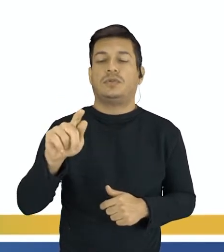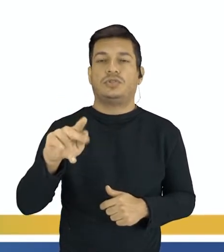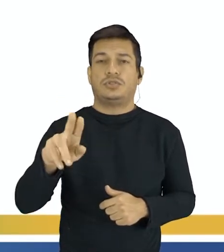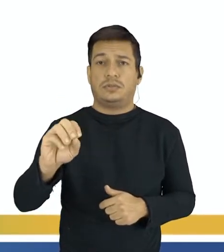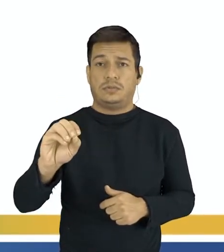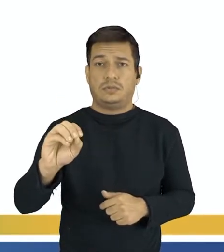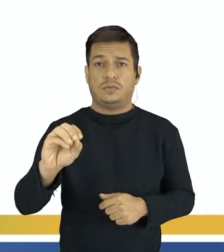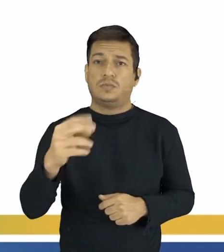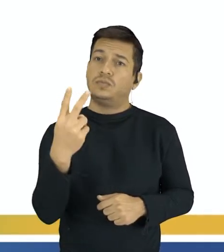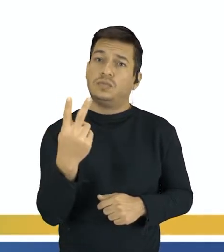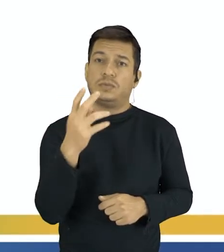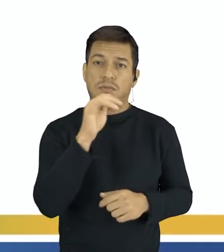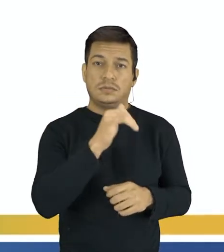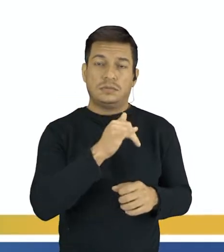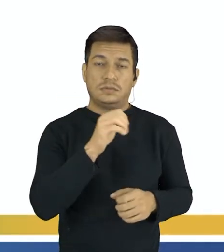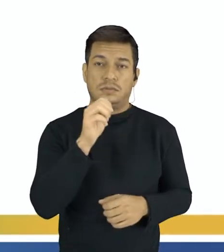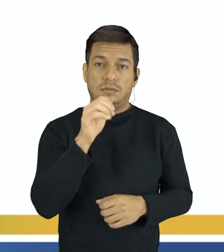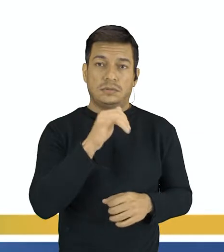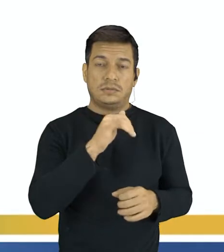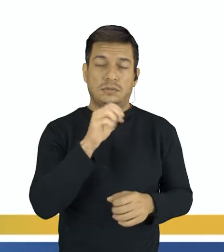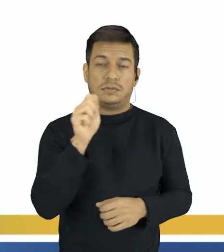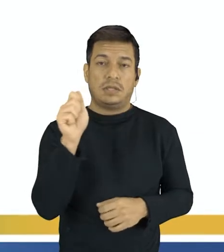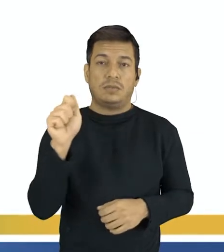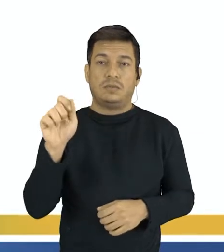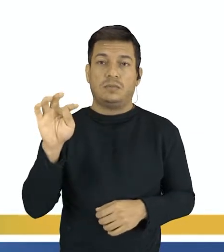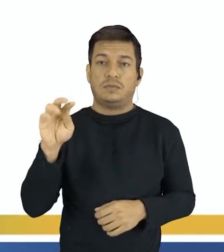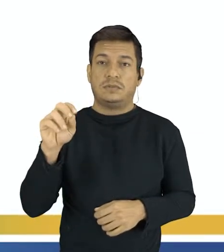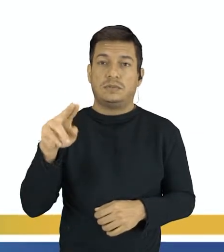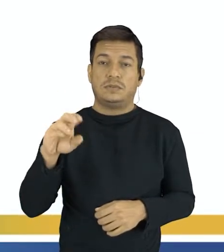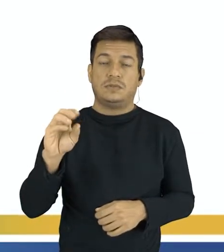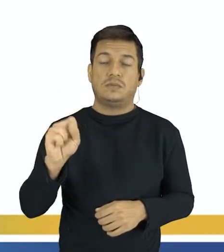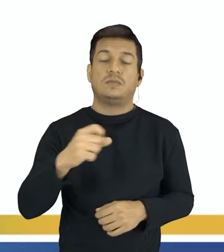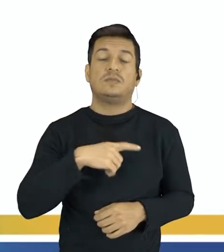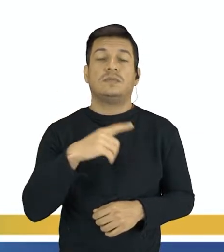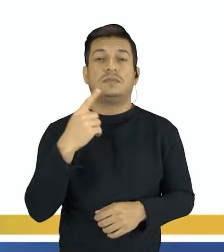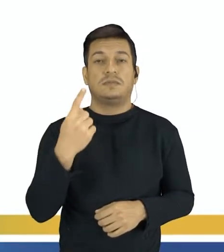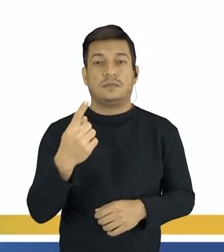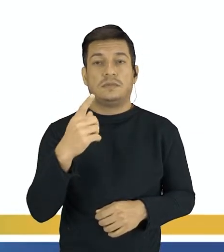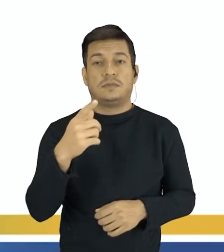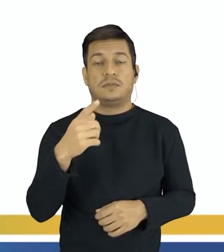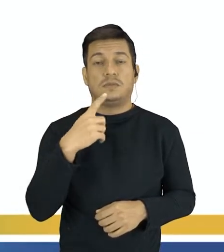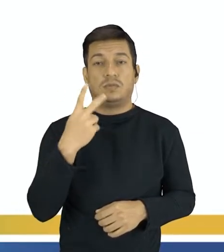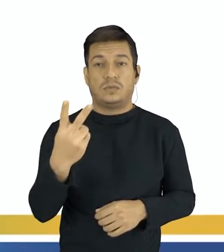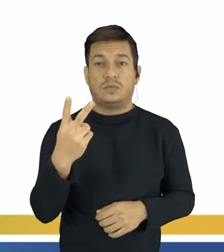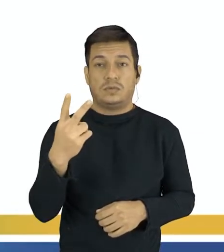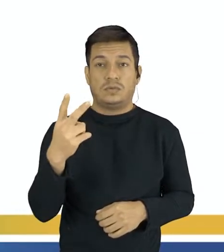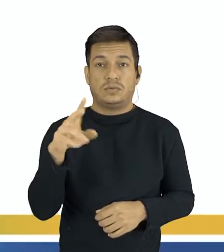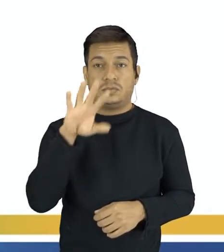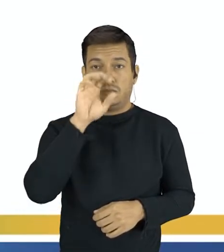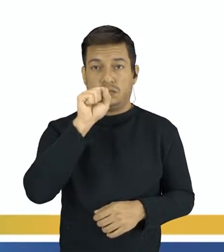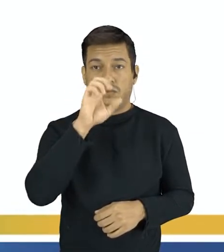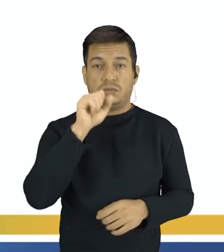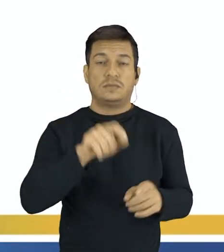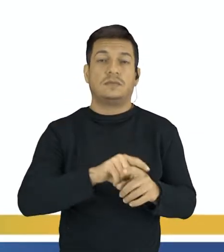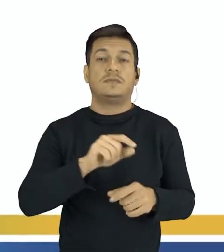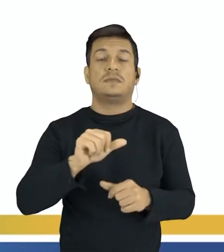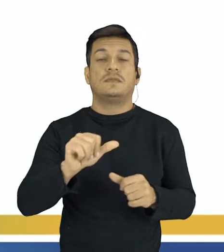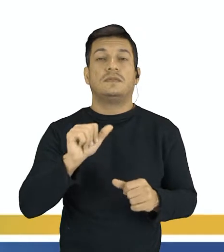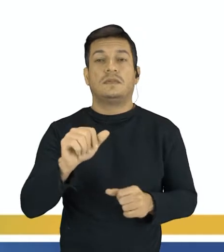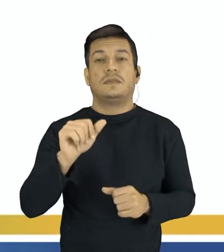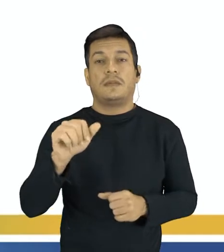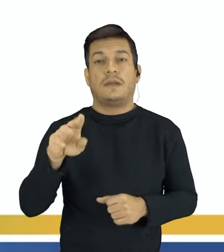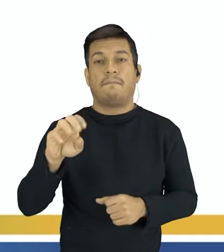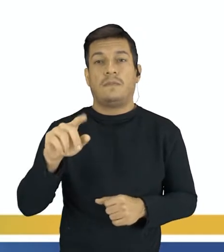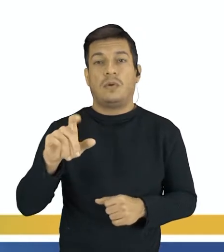com dois átomos de hidrogênio reagindo com dois átomos de oxigênio formando uma molécula de